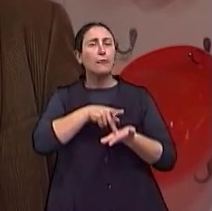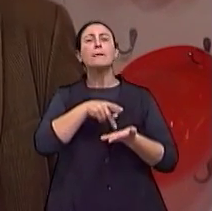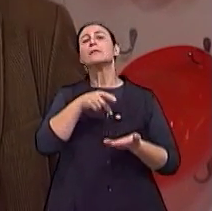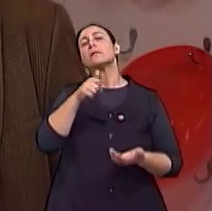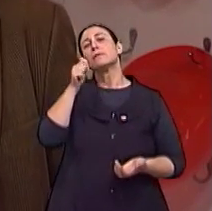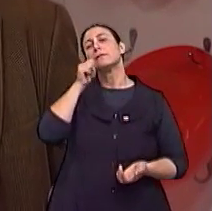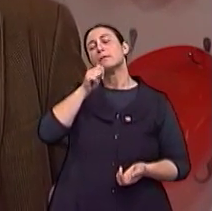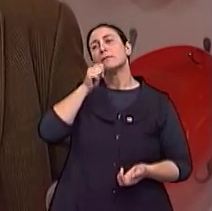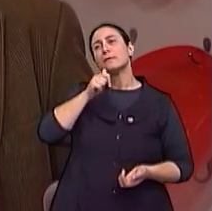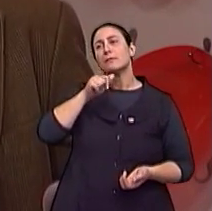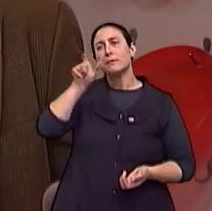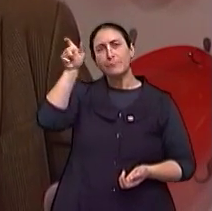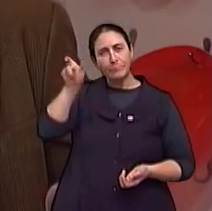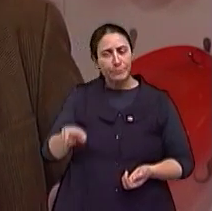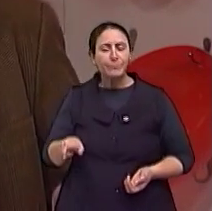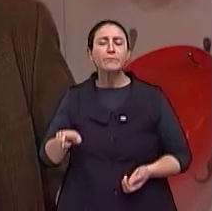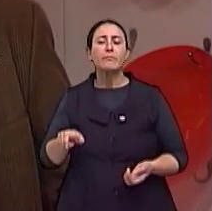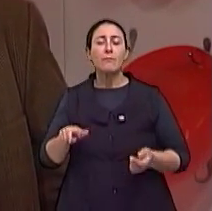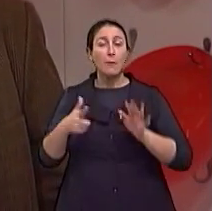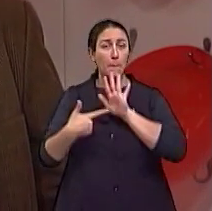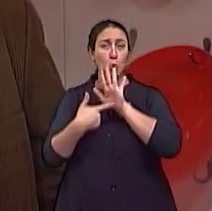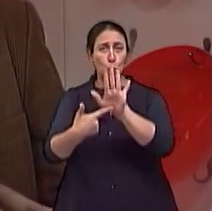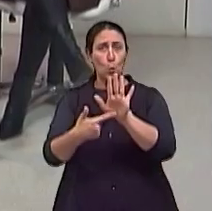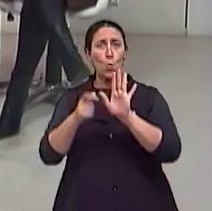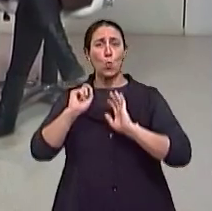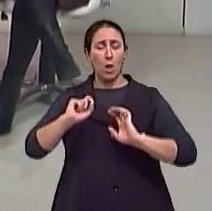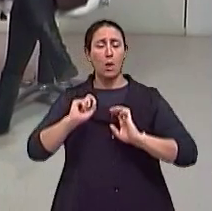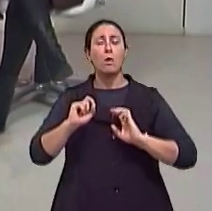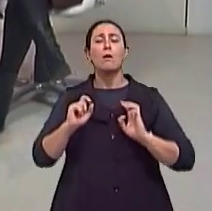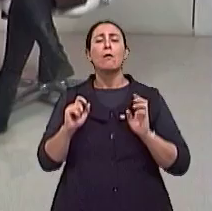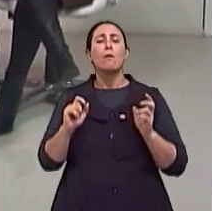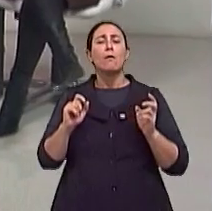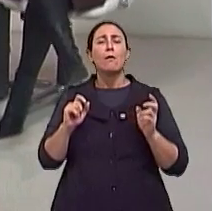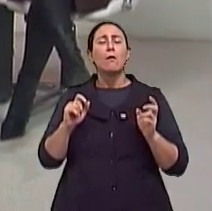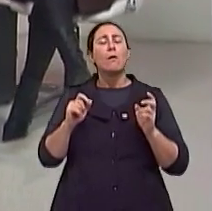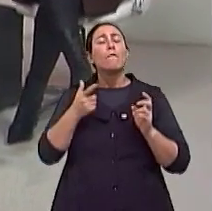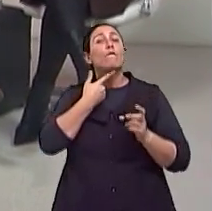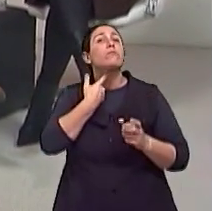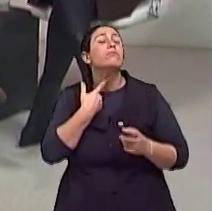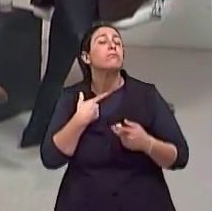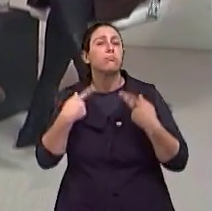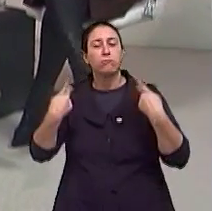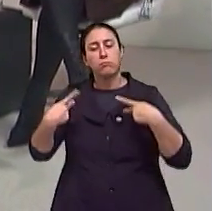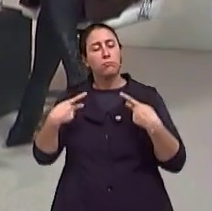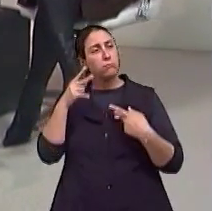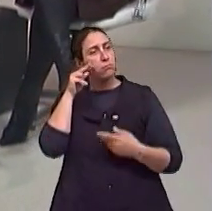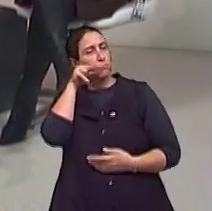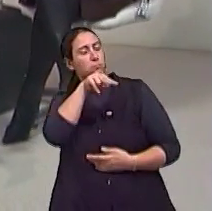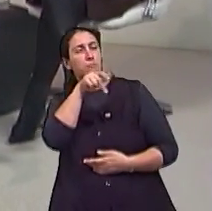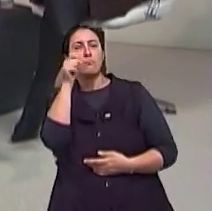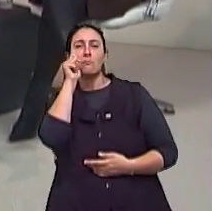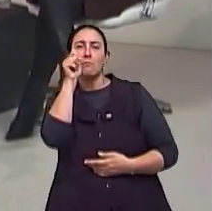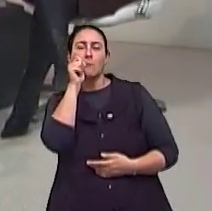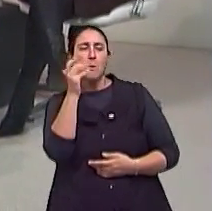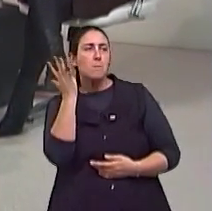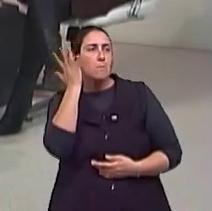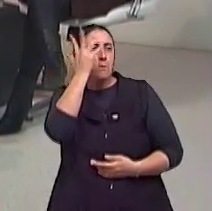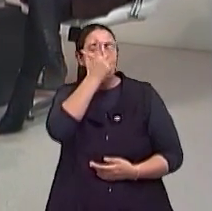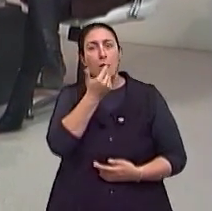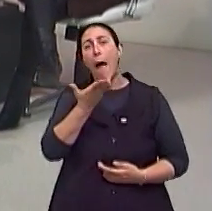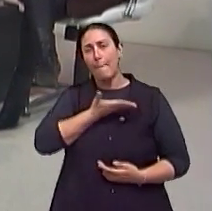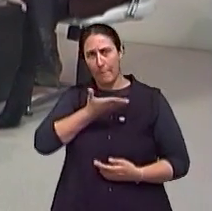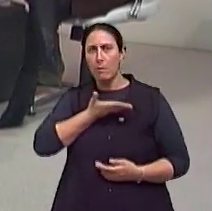determinado momento, nessa cena que foi mostrada aqui, manifesta o seu desejo por uma colega, por uma amiga